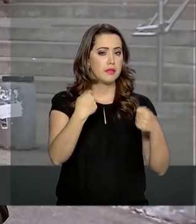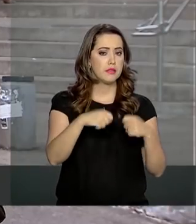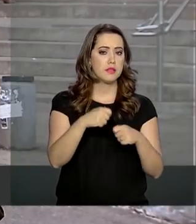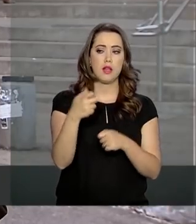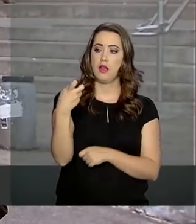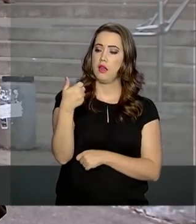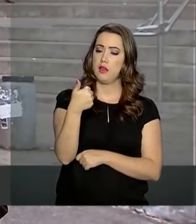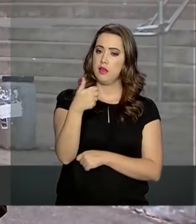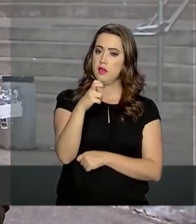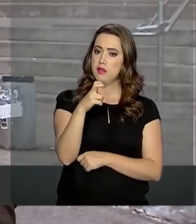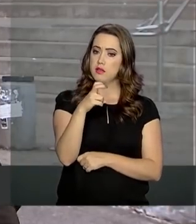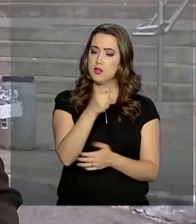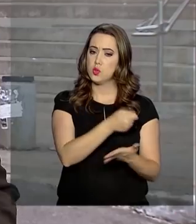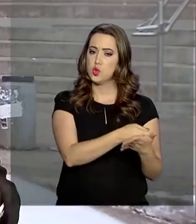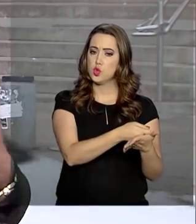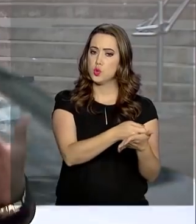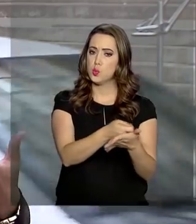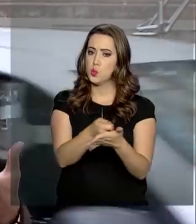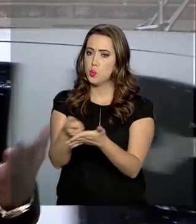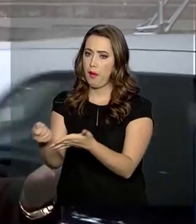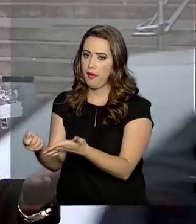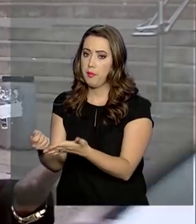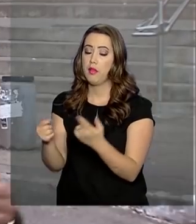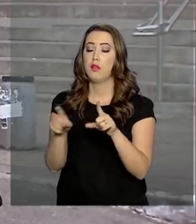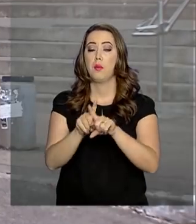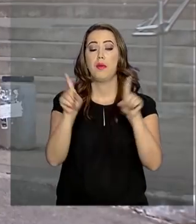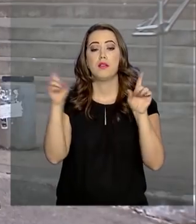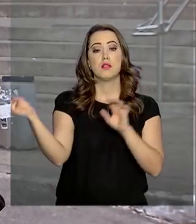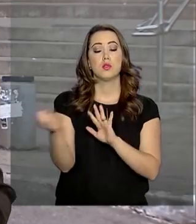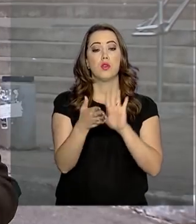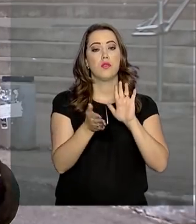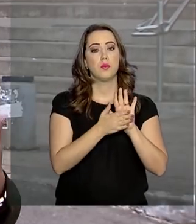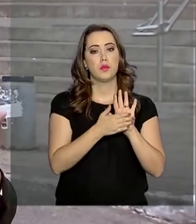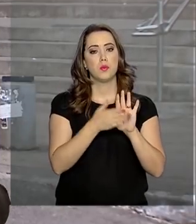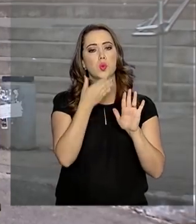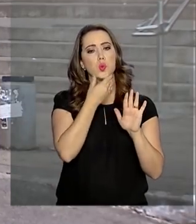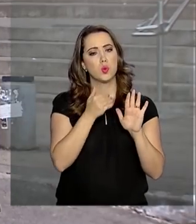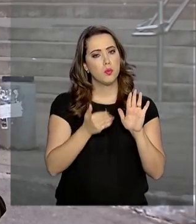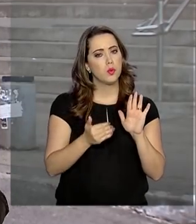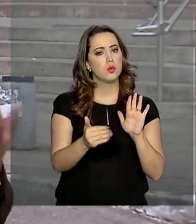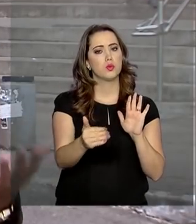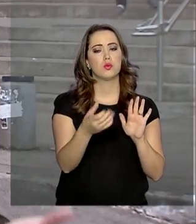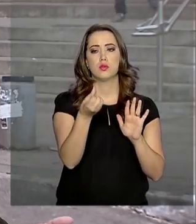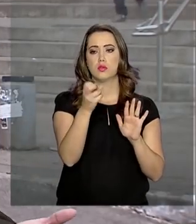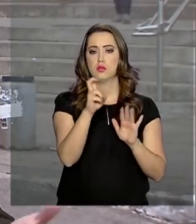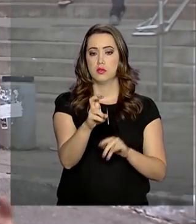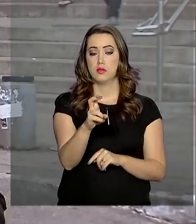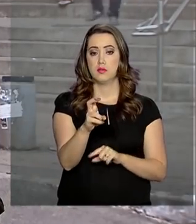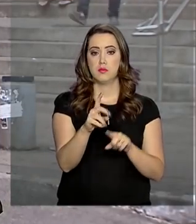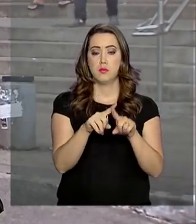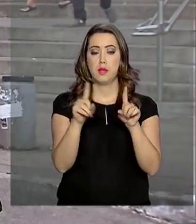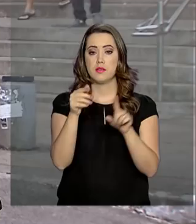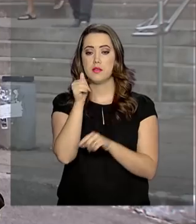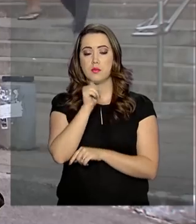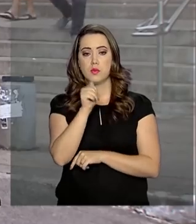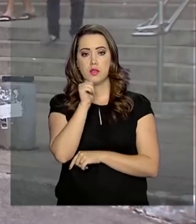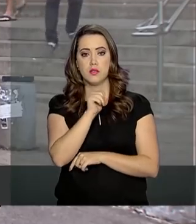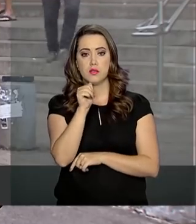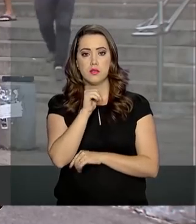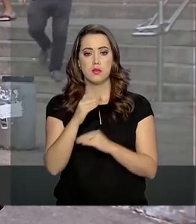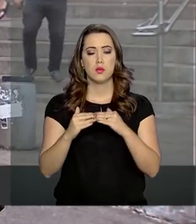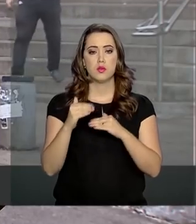15 anos de contribuição. Com a nova proposta, a ideia é que os homens continuem a se aposentar com 65 anos. Já as mulheres